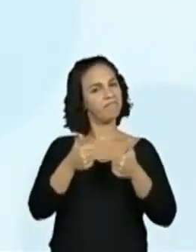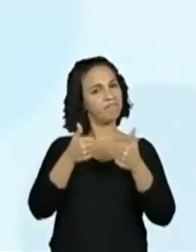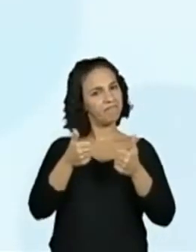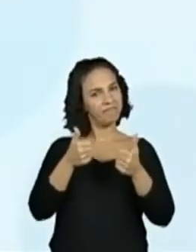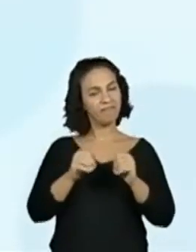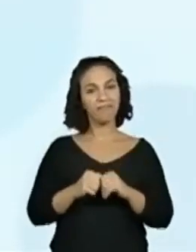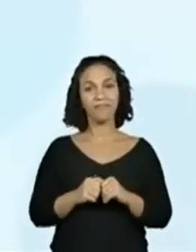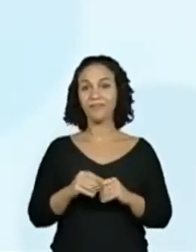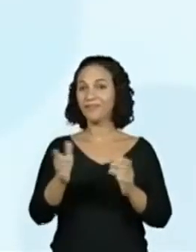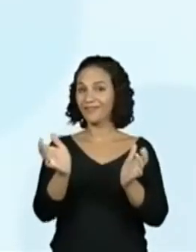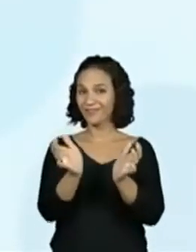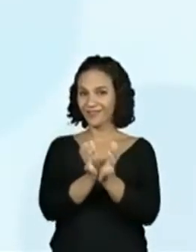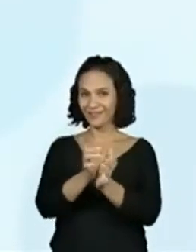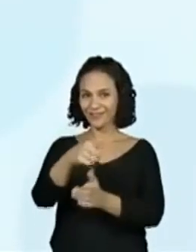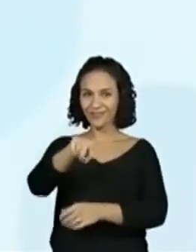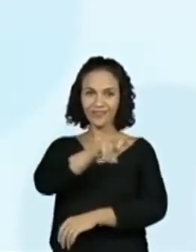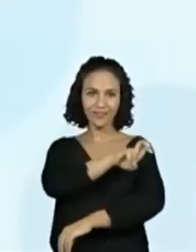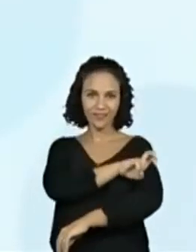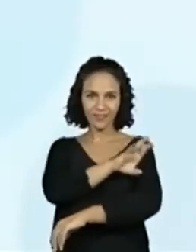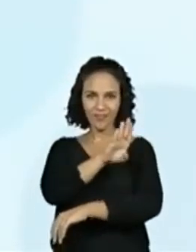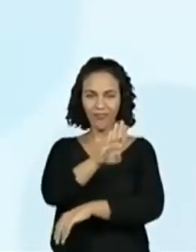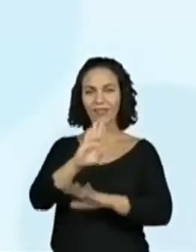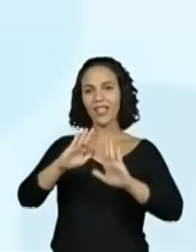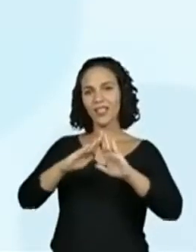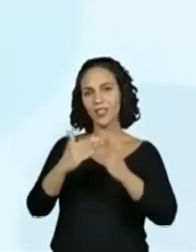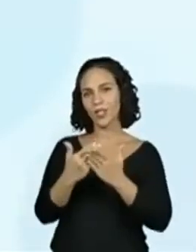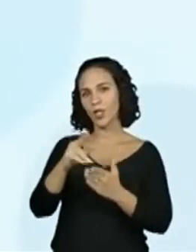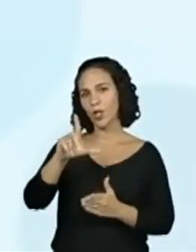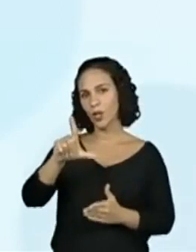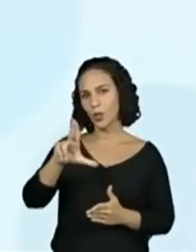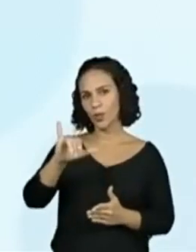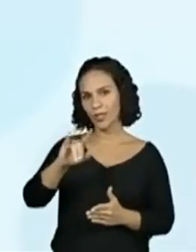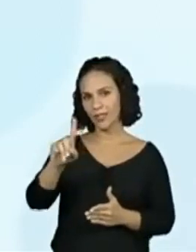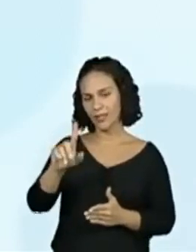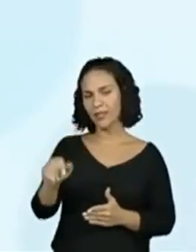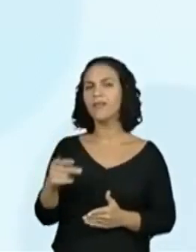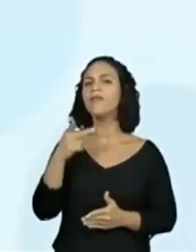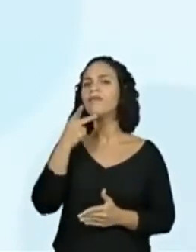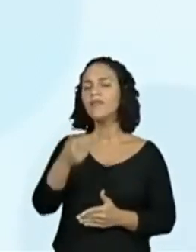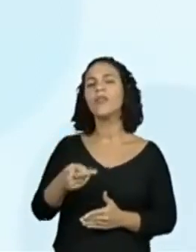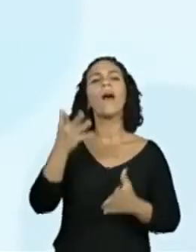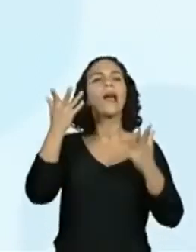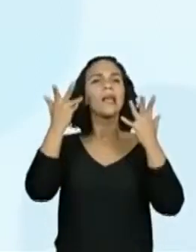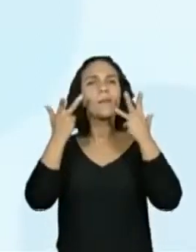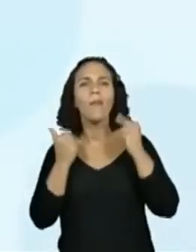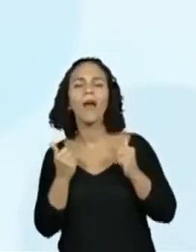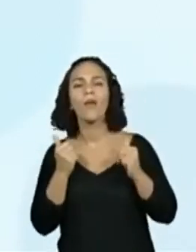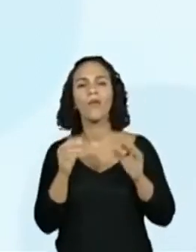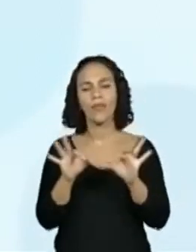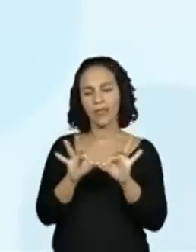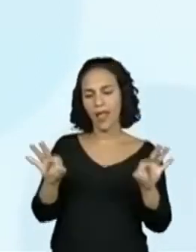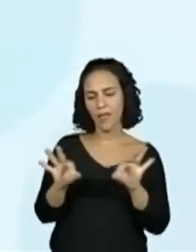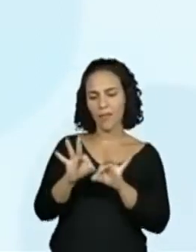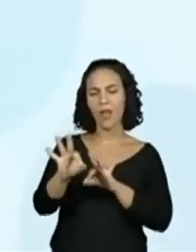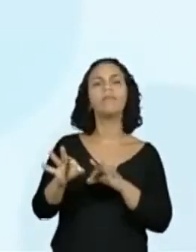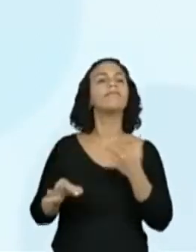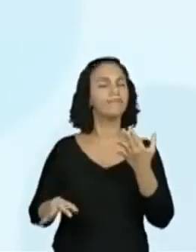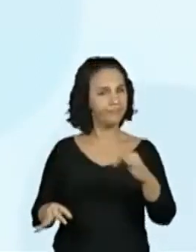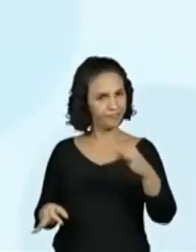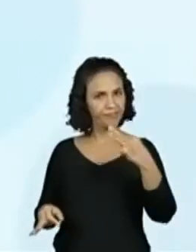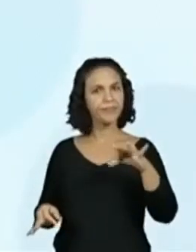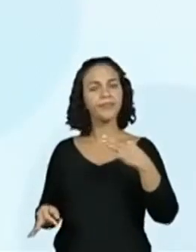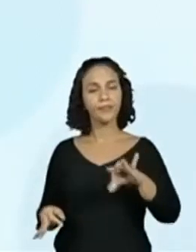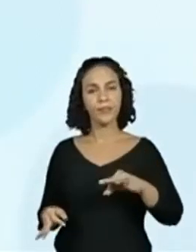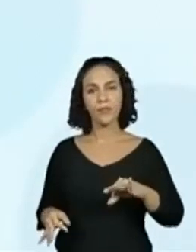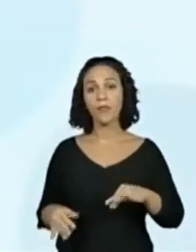Os alunos do quinto B da escola Luísa Mendes responderam animal, tamanho. Muito bom. então nós sabemos